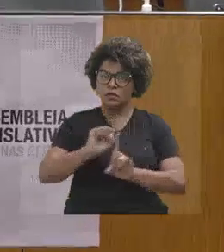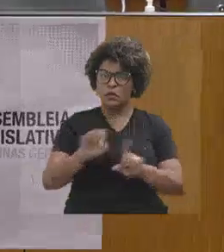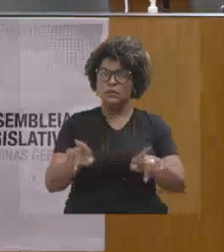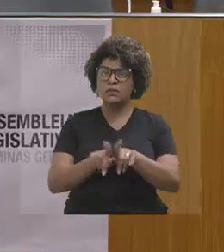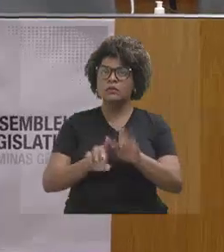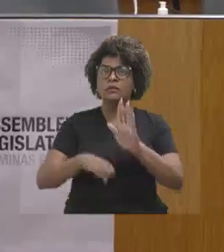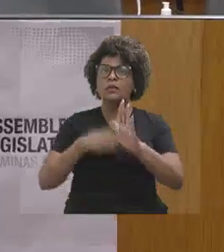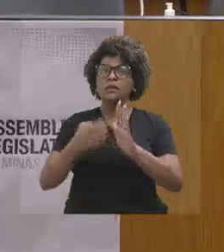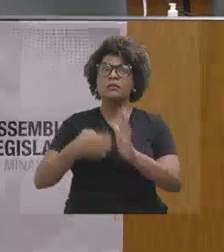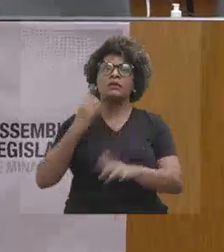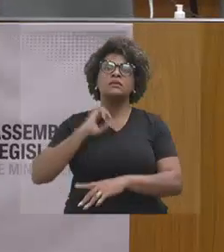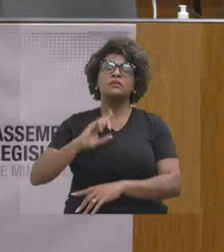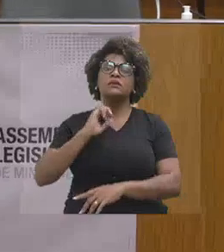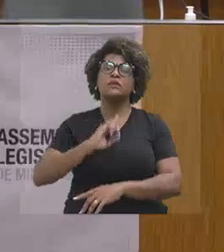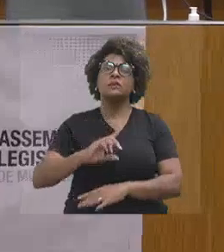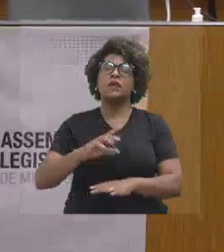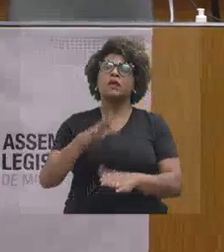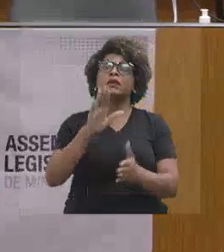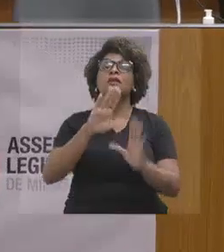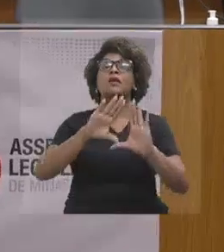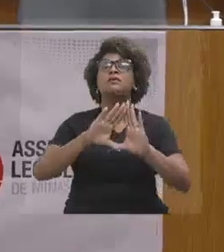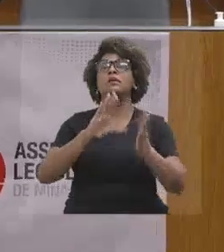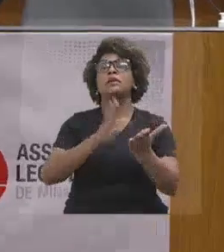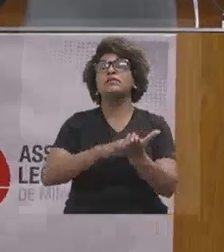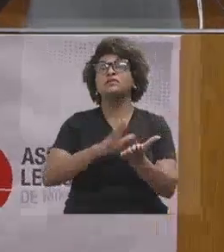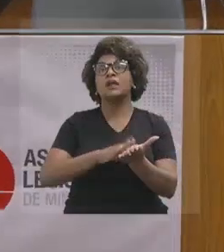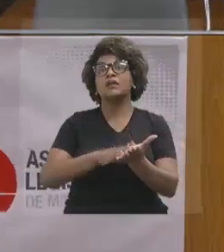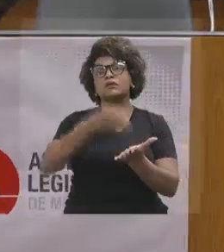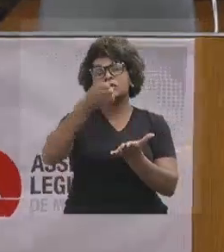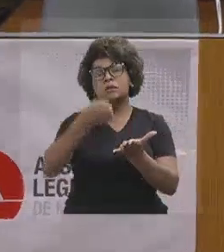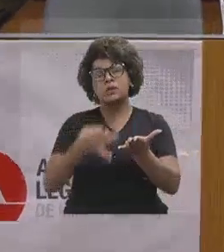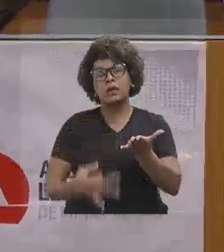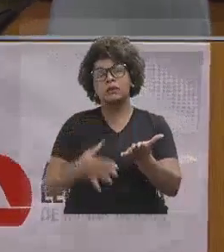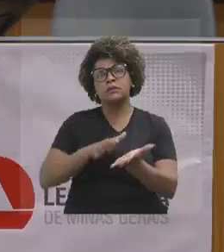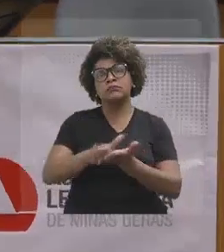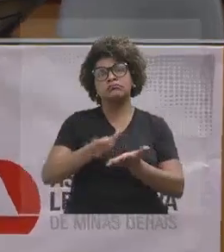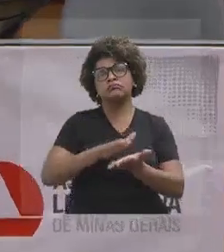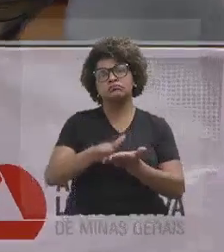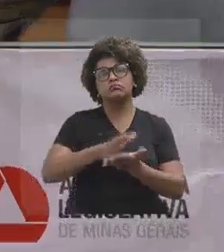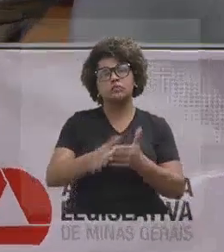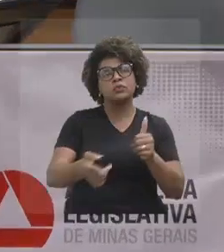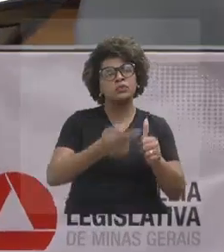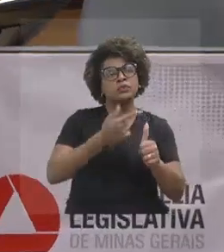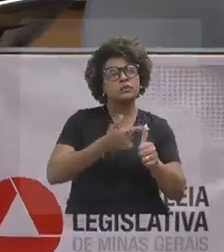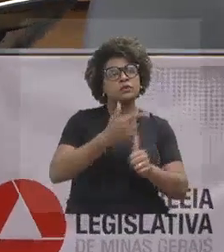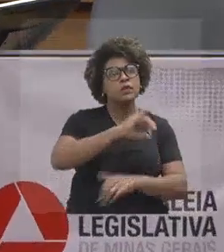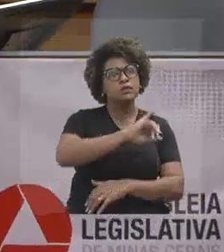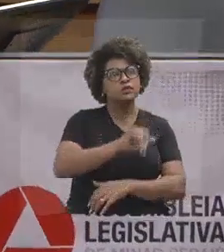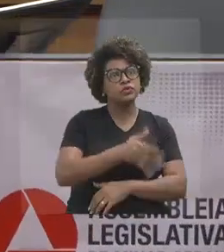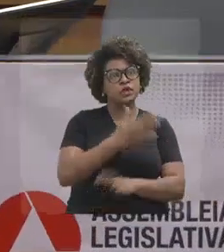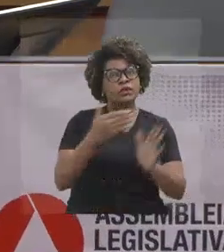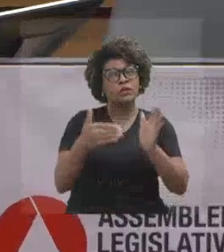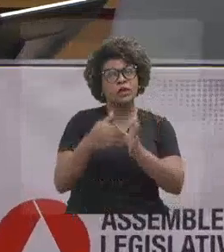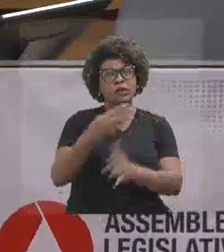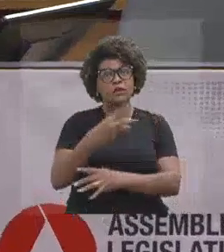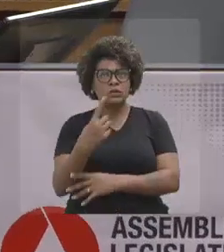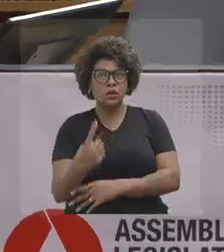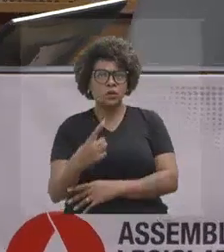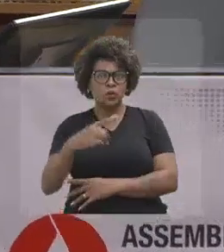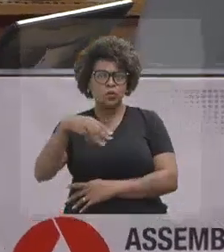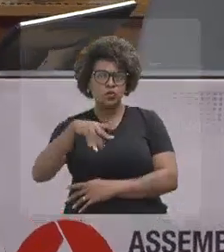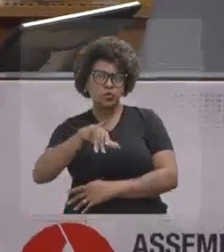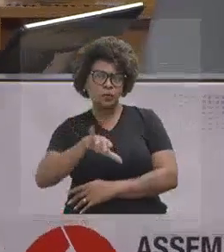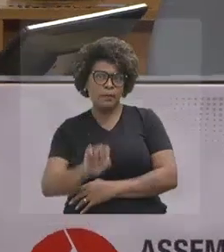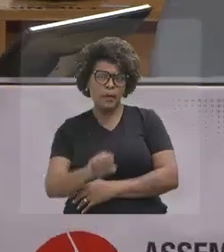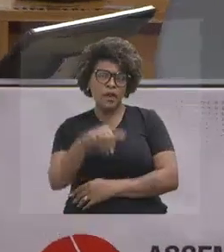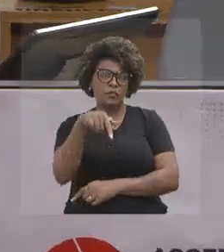no âmbito da Assembleia Fiscaliza, Prestação de Contas, considerando o período de 1º de janeiro a 31 de maio de